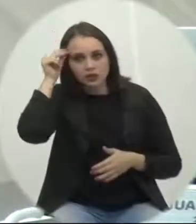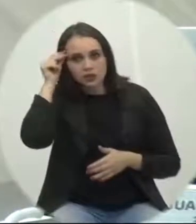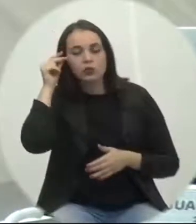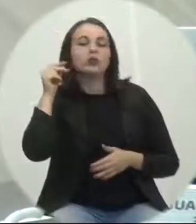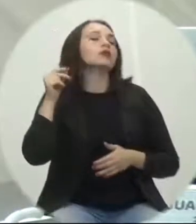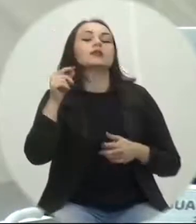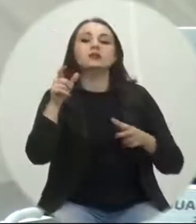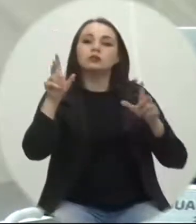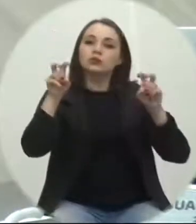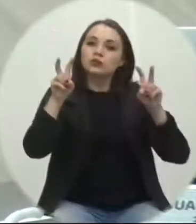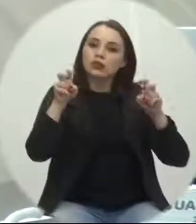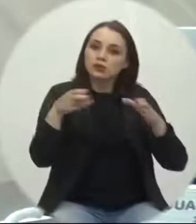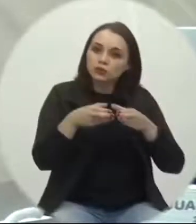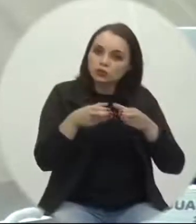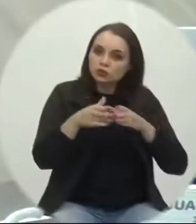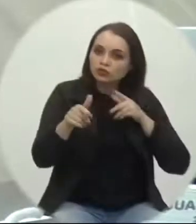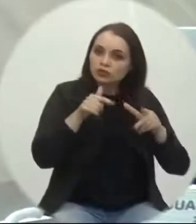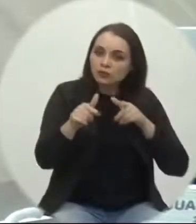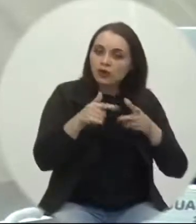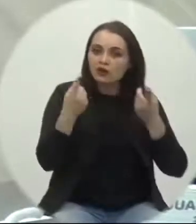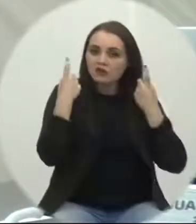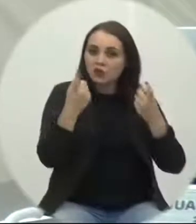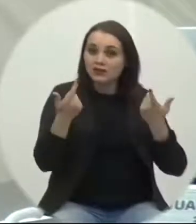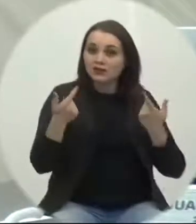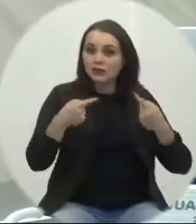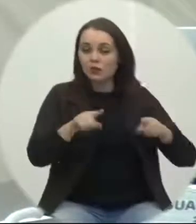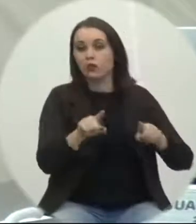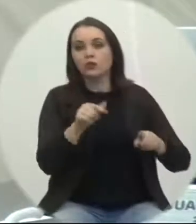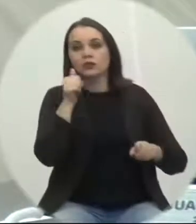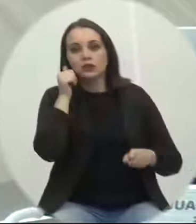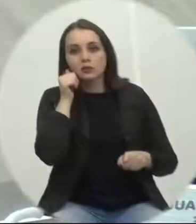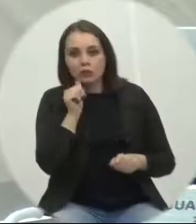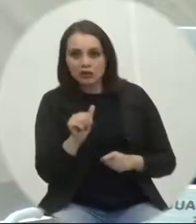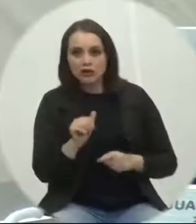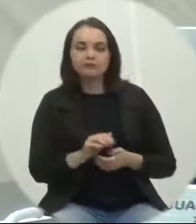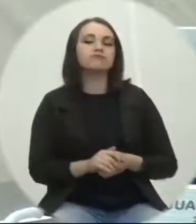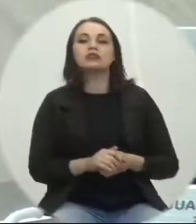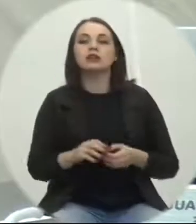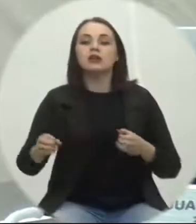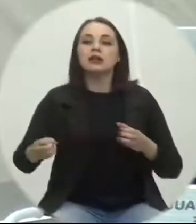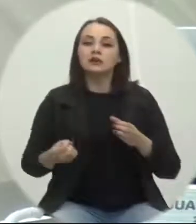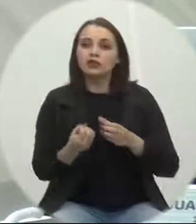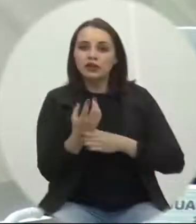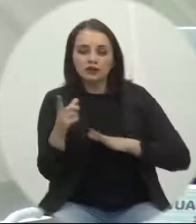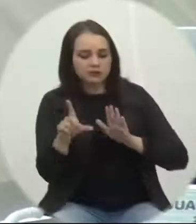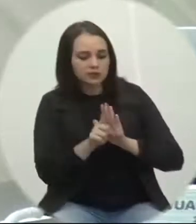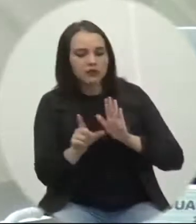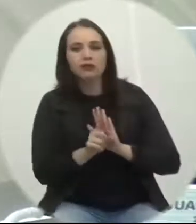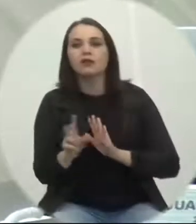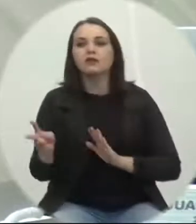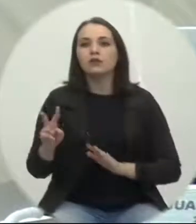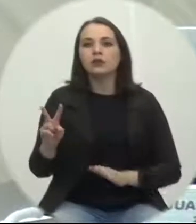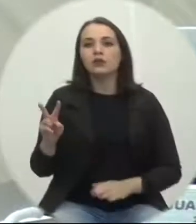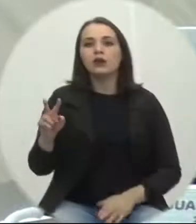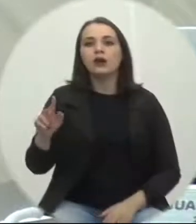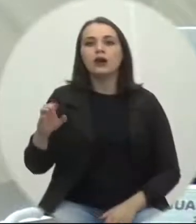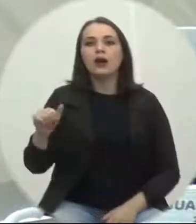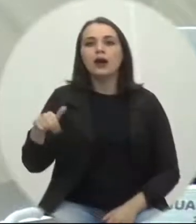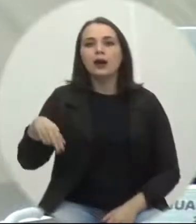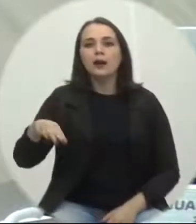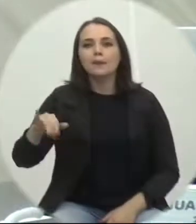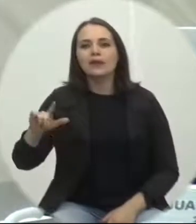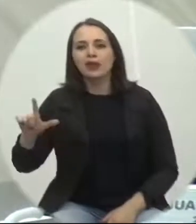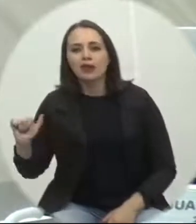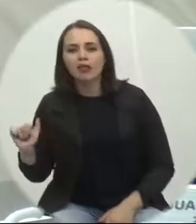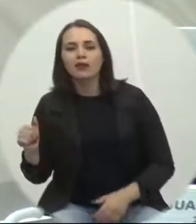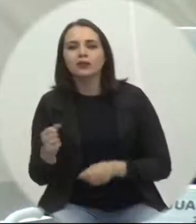-2019, de autoria de então vereadora Camila Nascimento, tendo sido publicada em 30 de maio de 2019